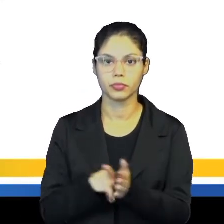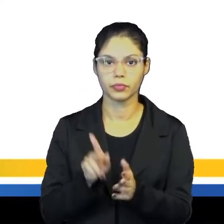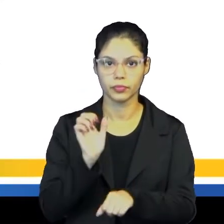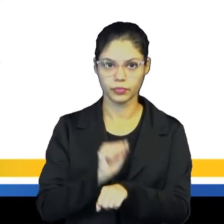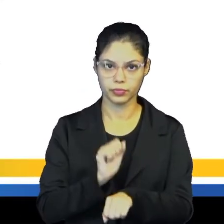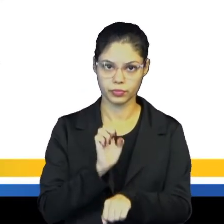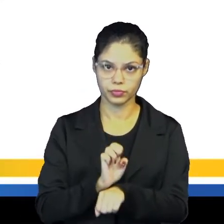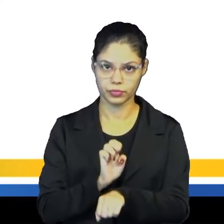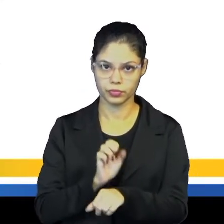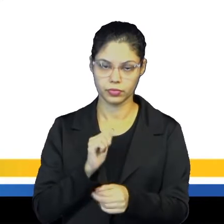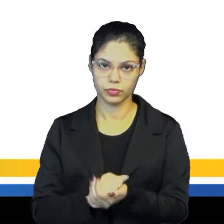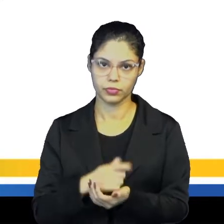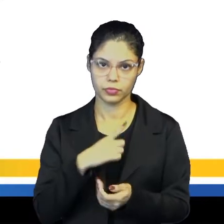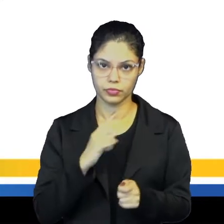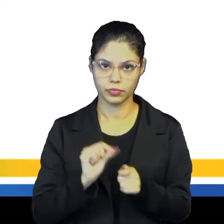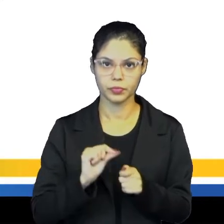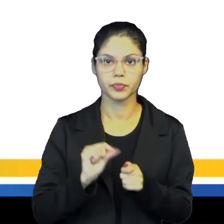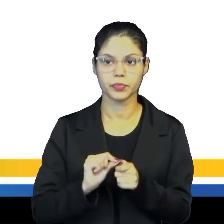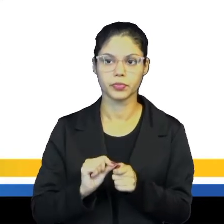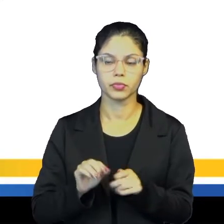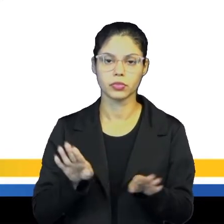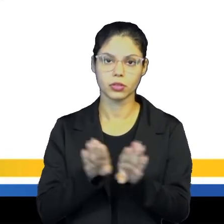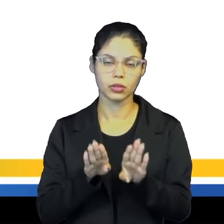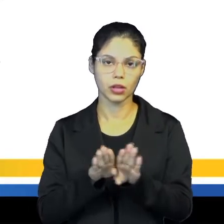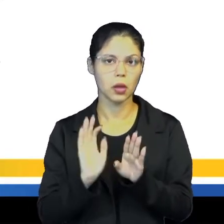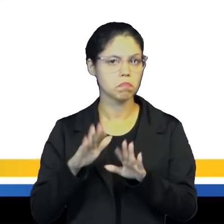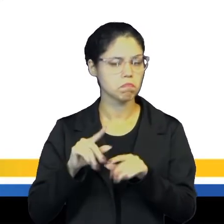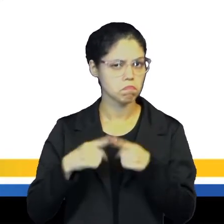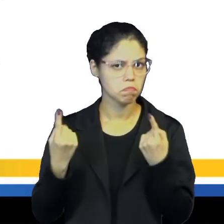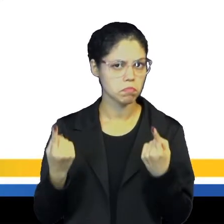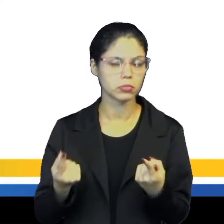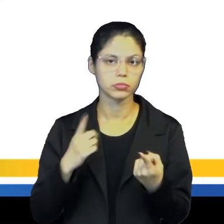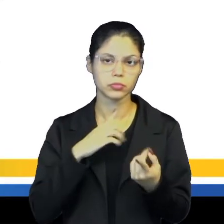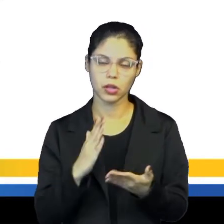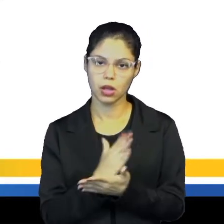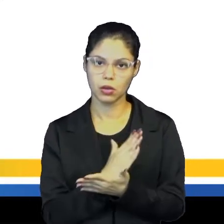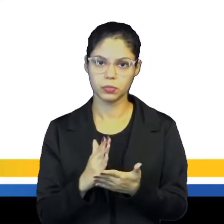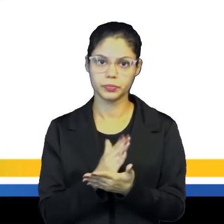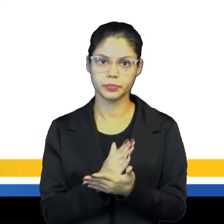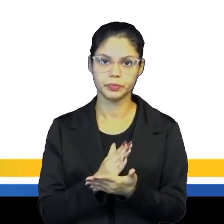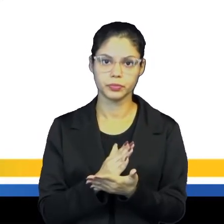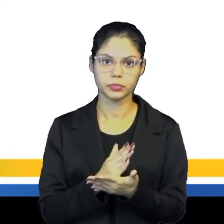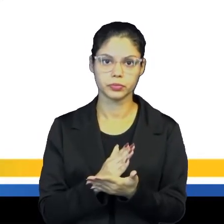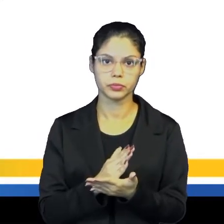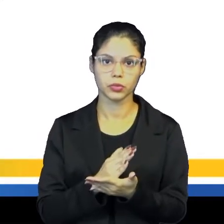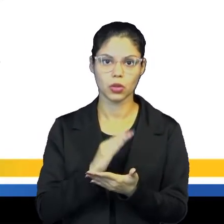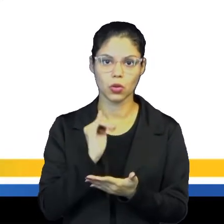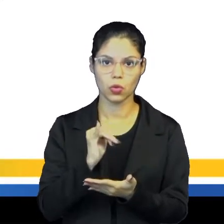Nacional fosse formado, embora a gente tenha o Império